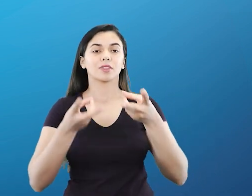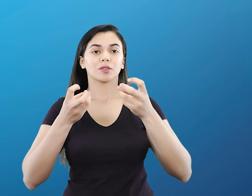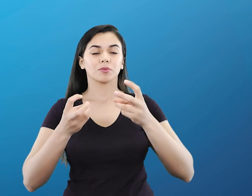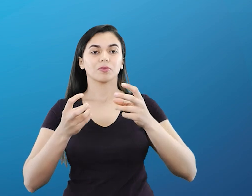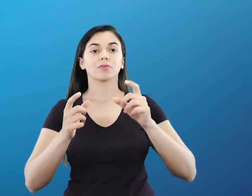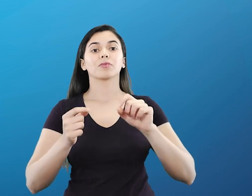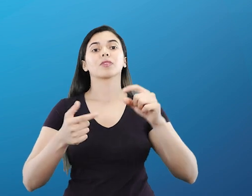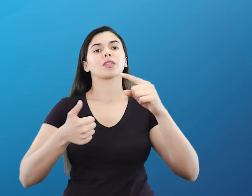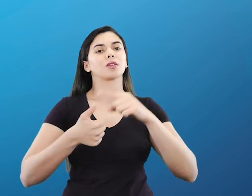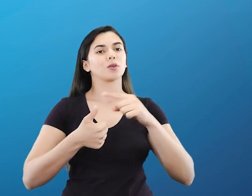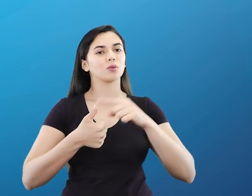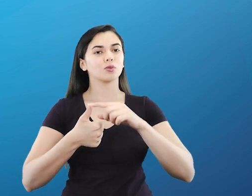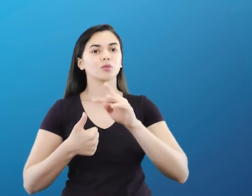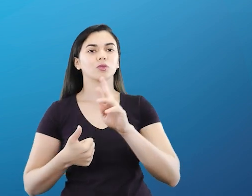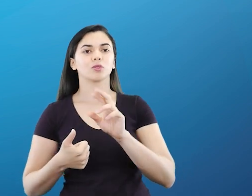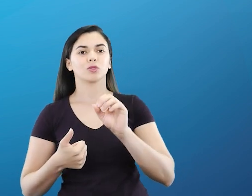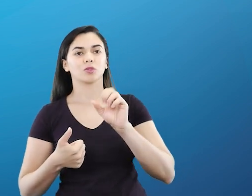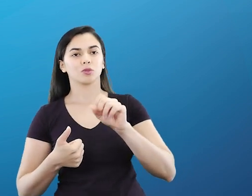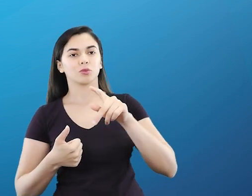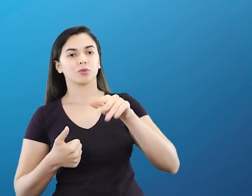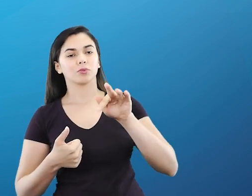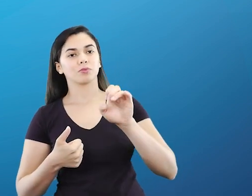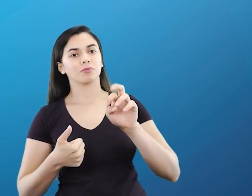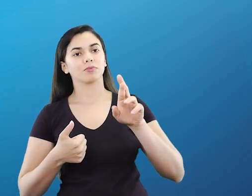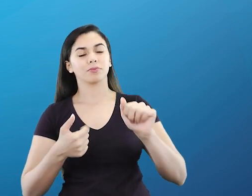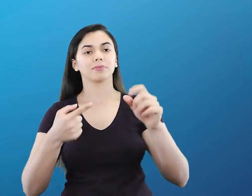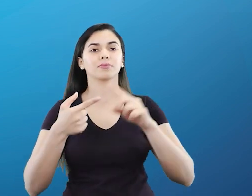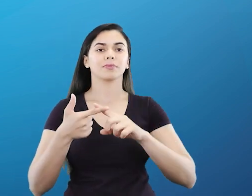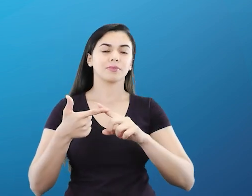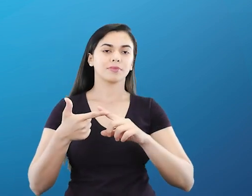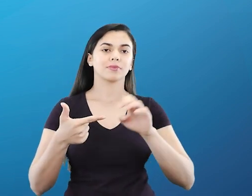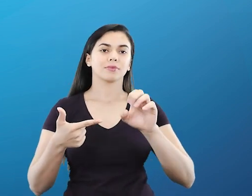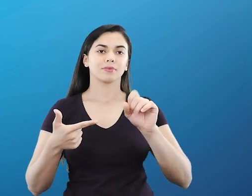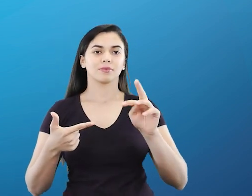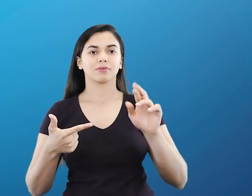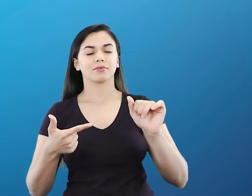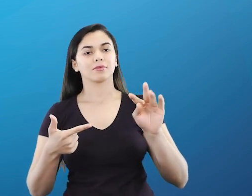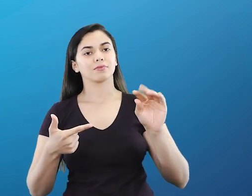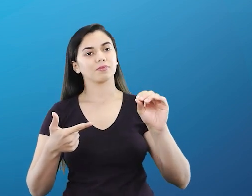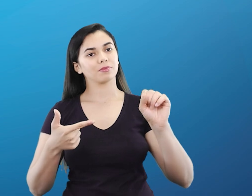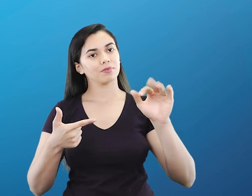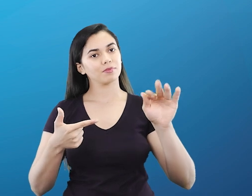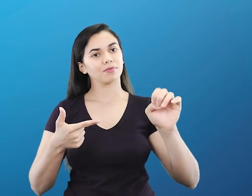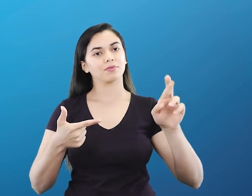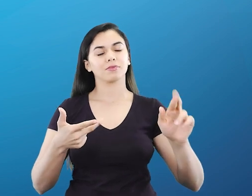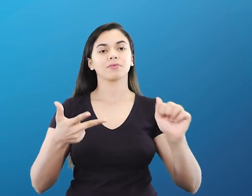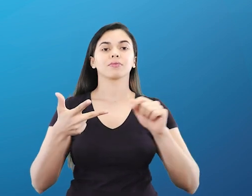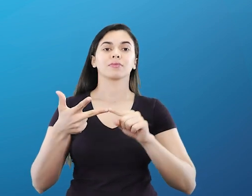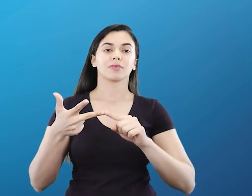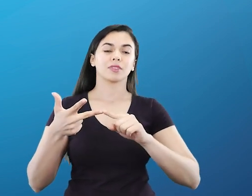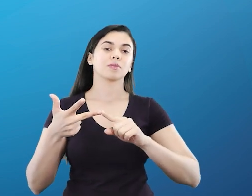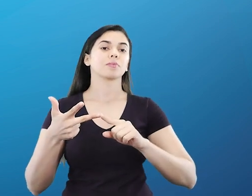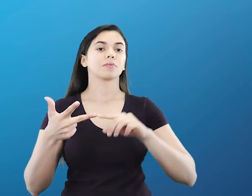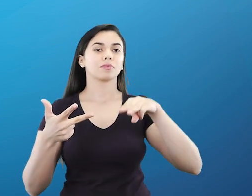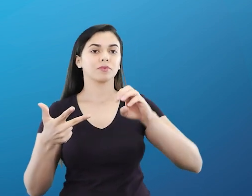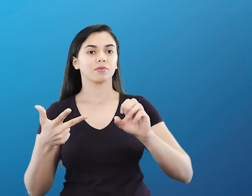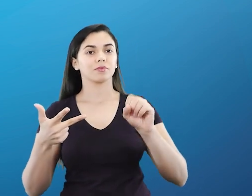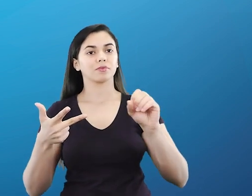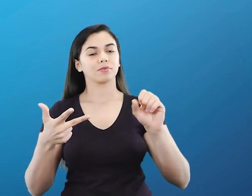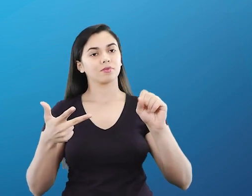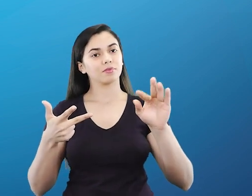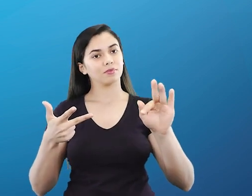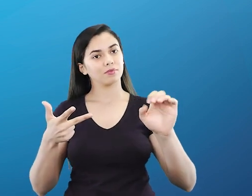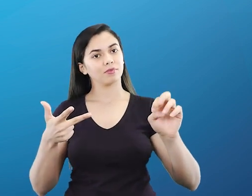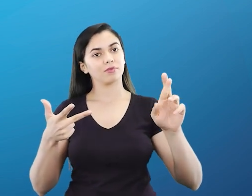cima, troposfera, estratosfera, mesosfera, termosfera